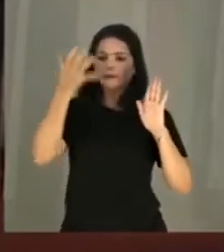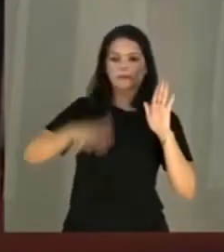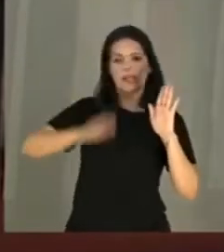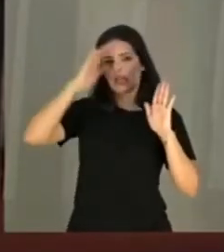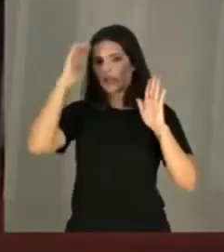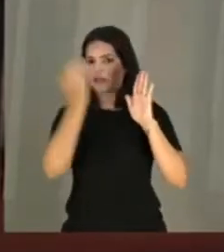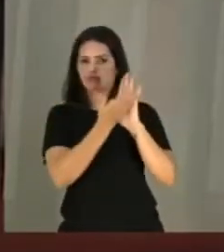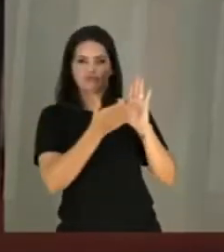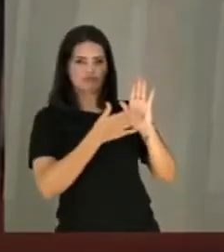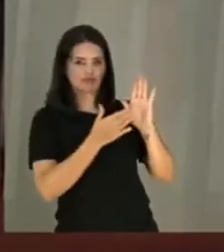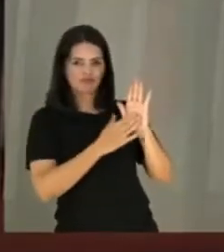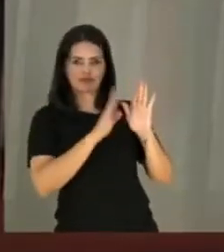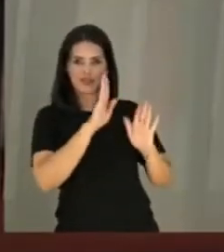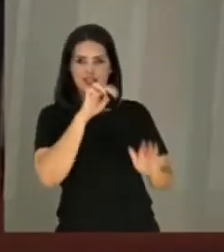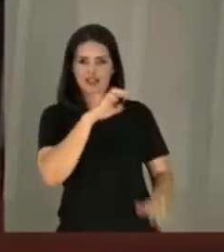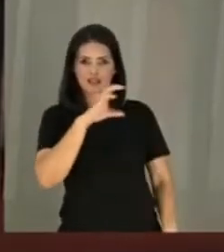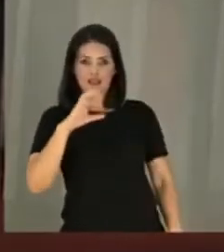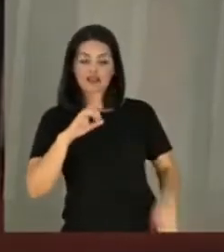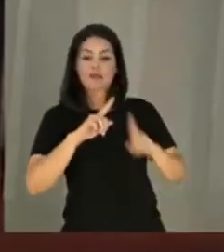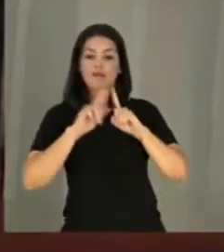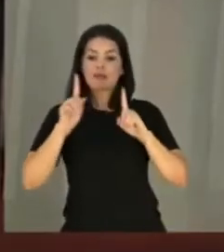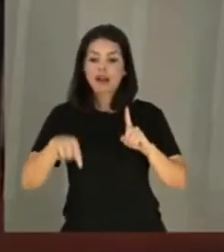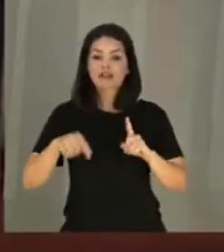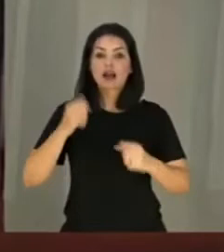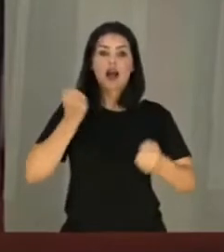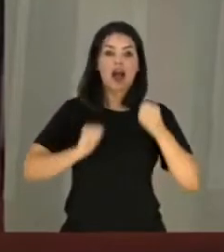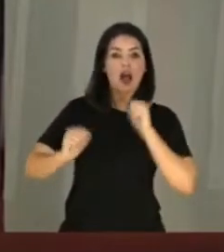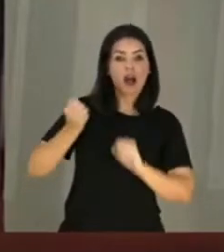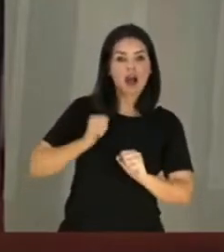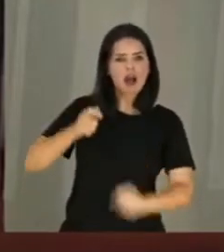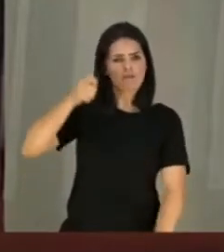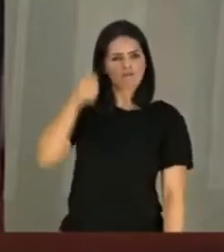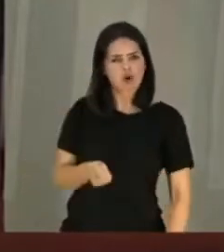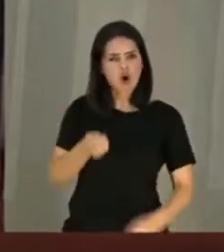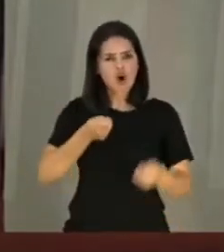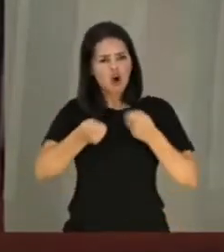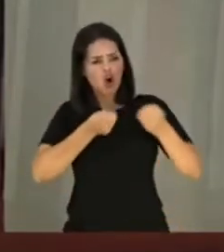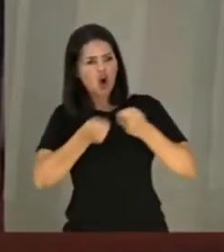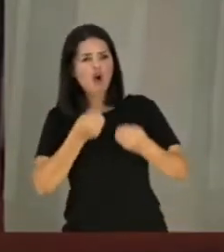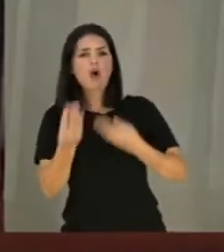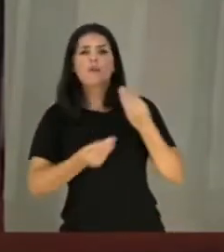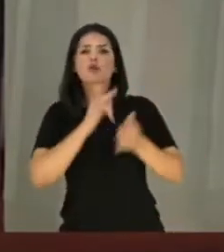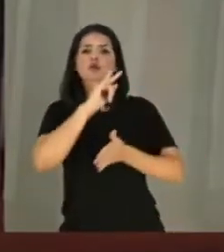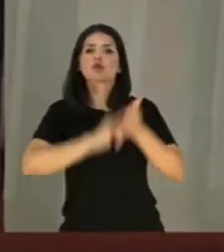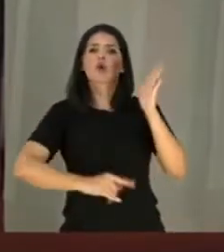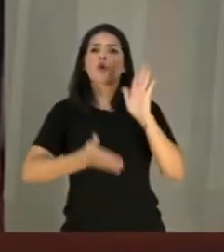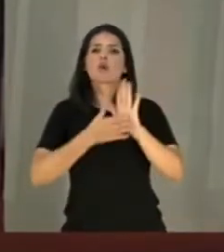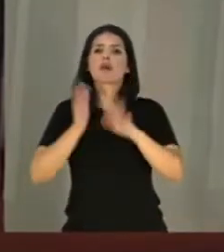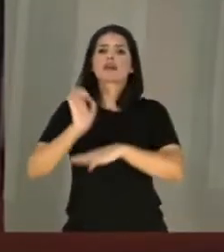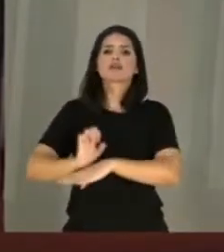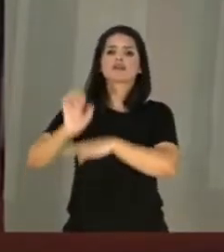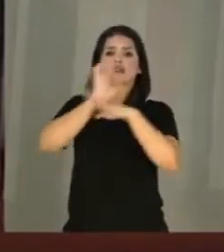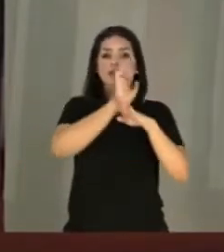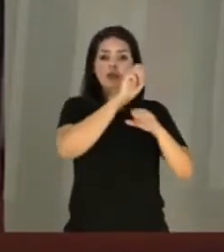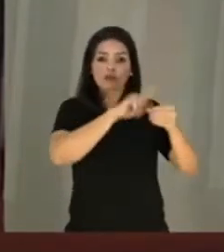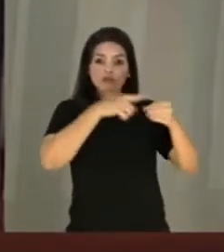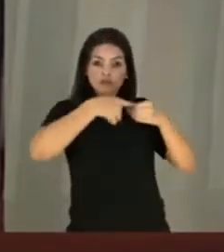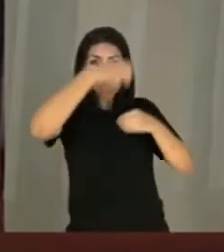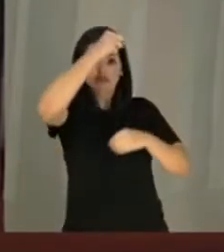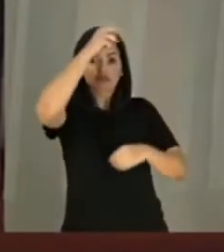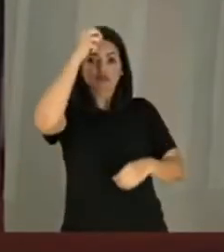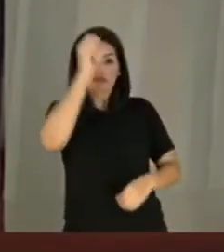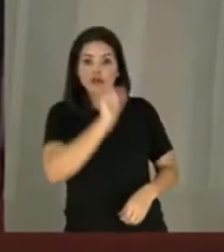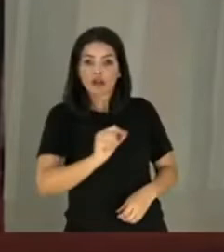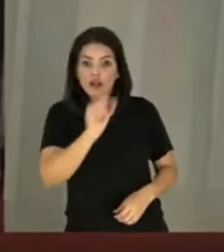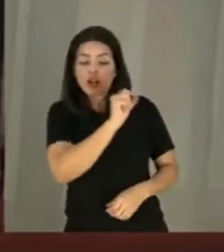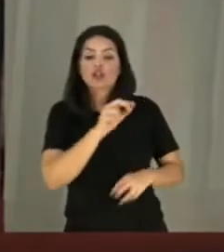para o caráter apressado, impositivo e controlador nos processos de elaboração dos documentos estaduais e locais, no que diz